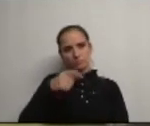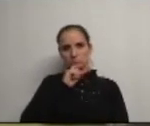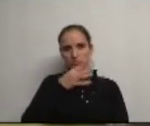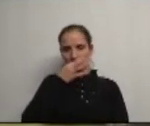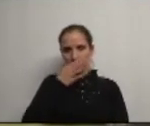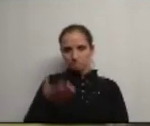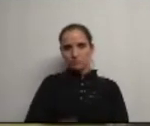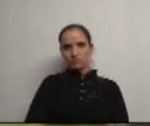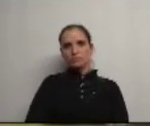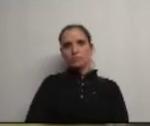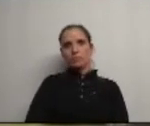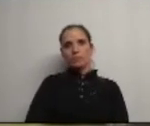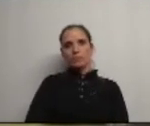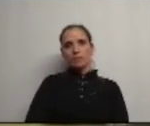palavra